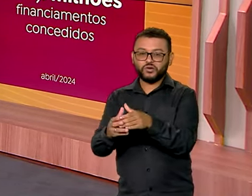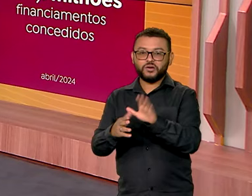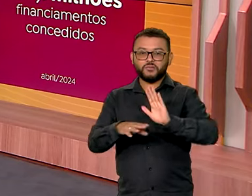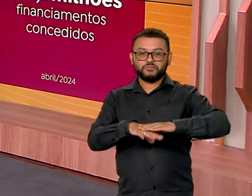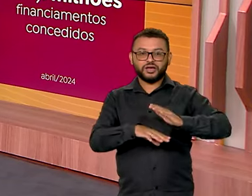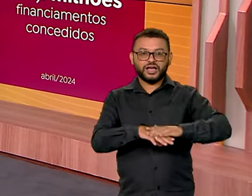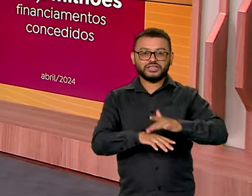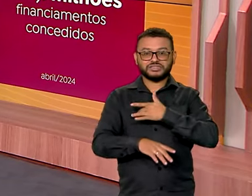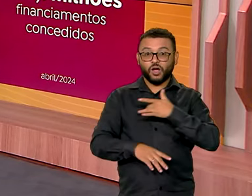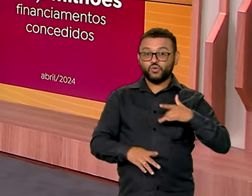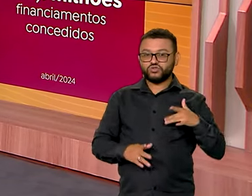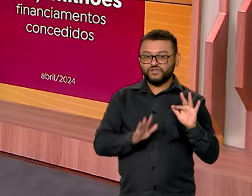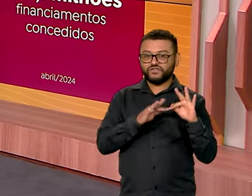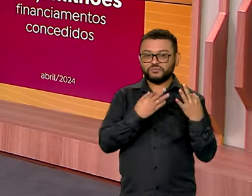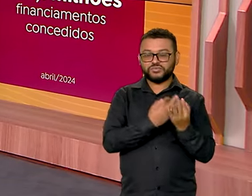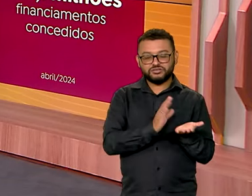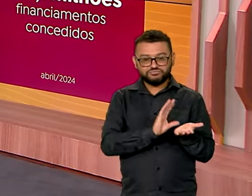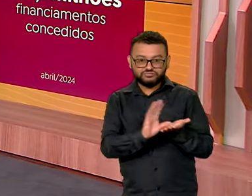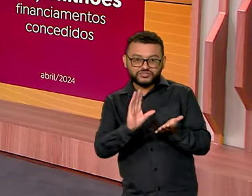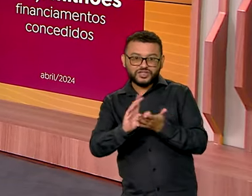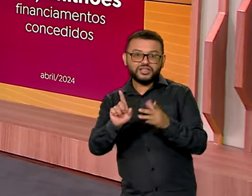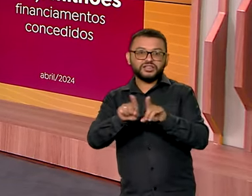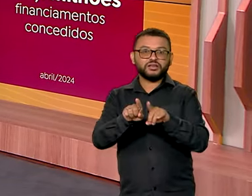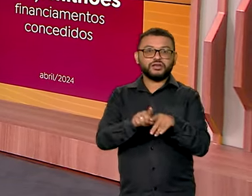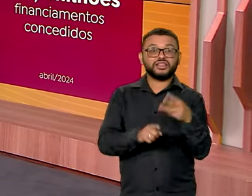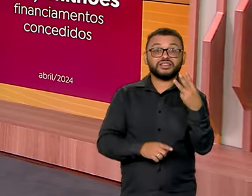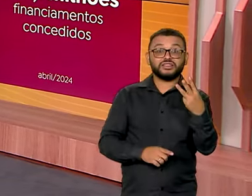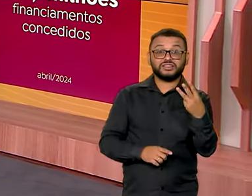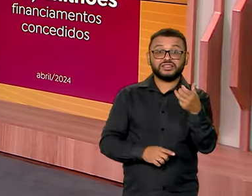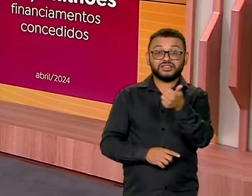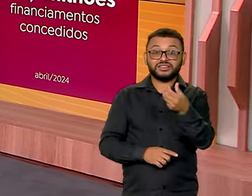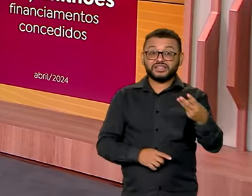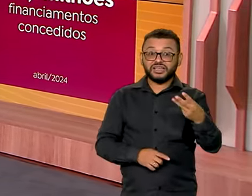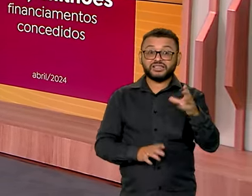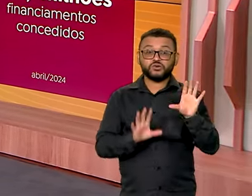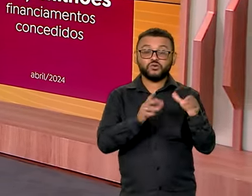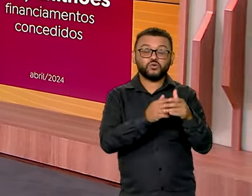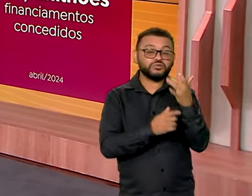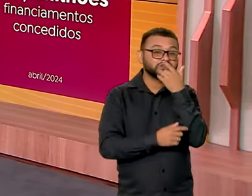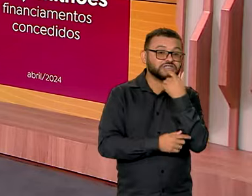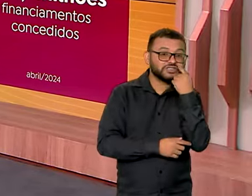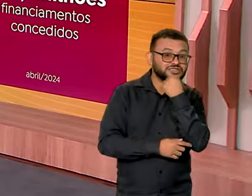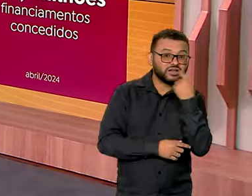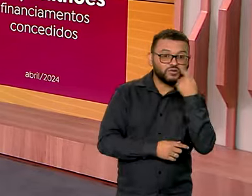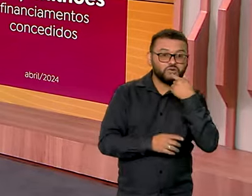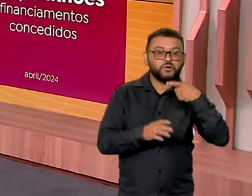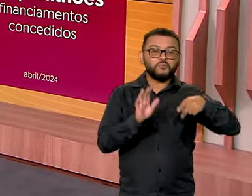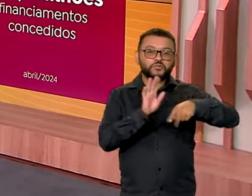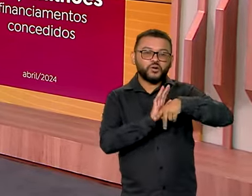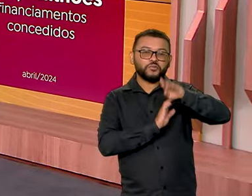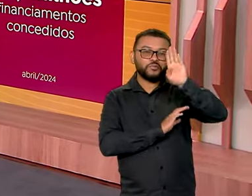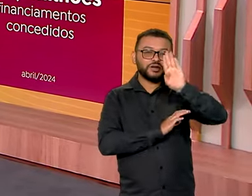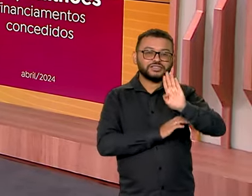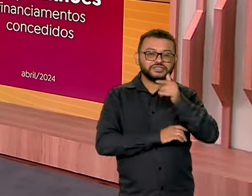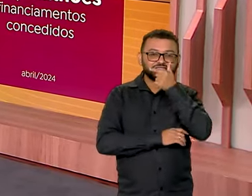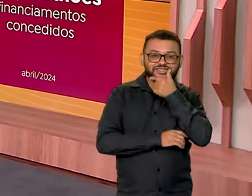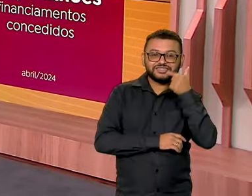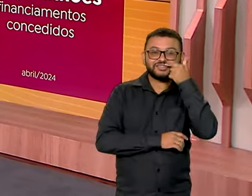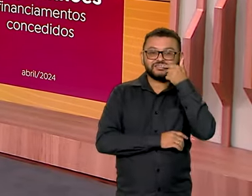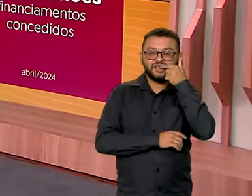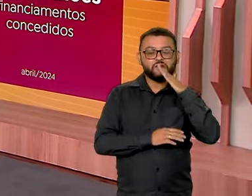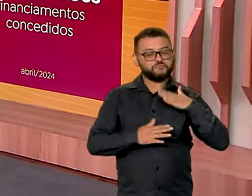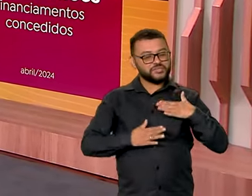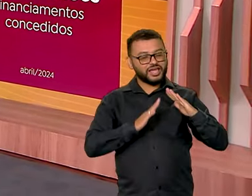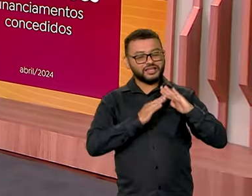Saúde da Família, 13 equipes do Saúde Bucal, o programa Brasil Sorridente. E o programa